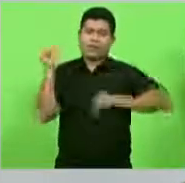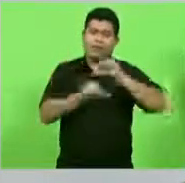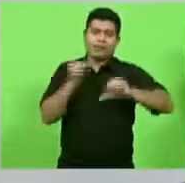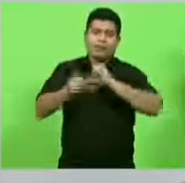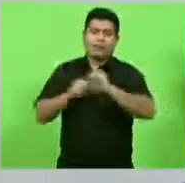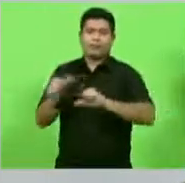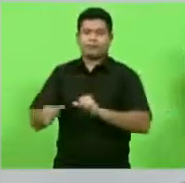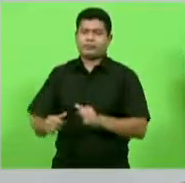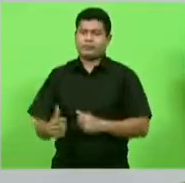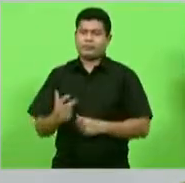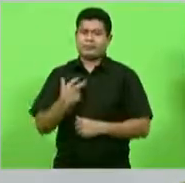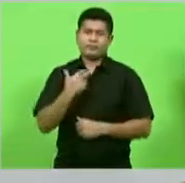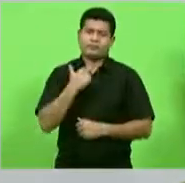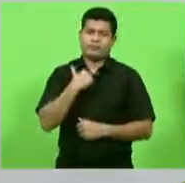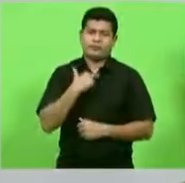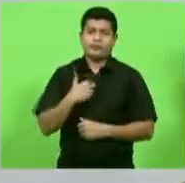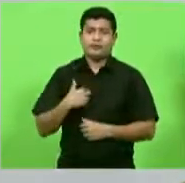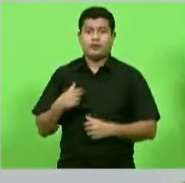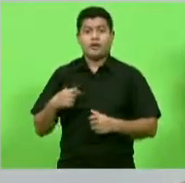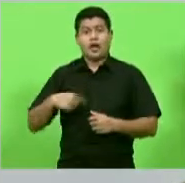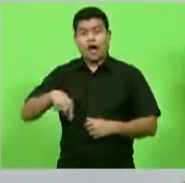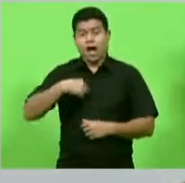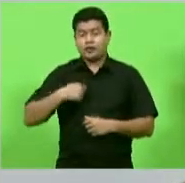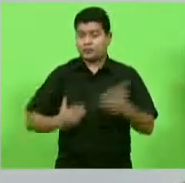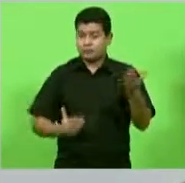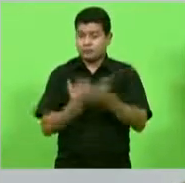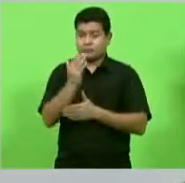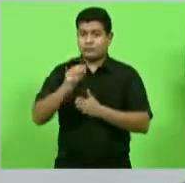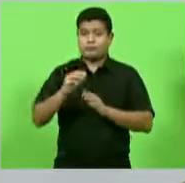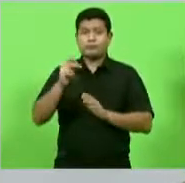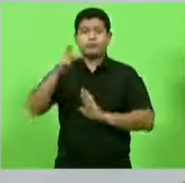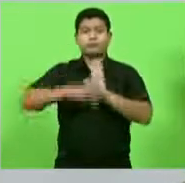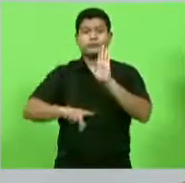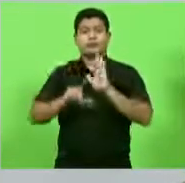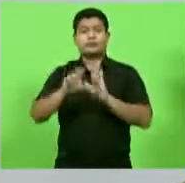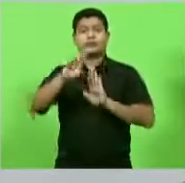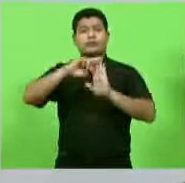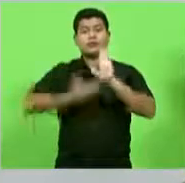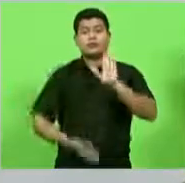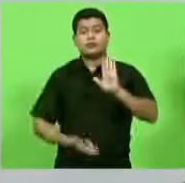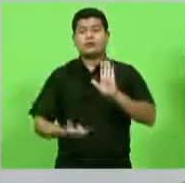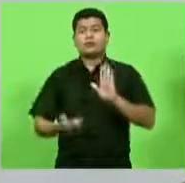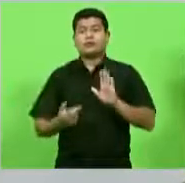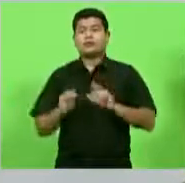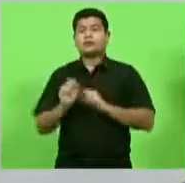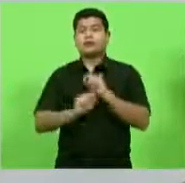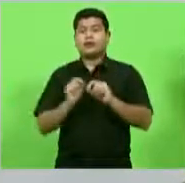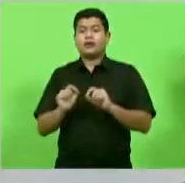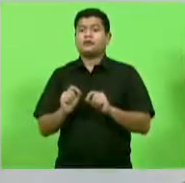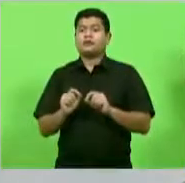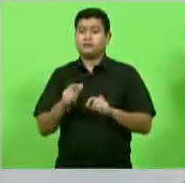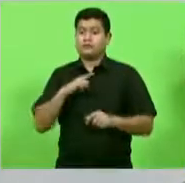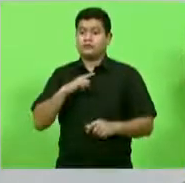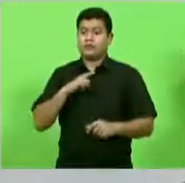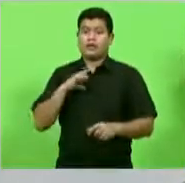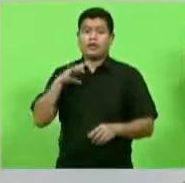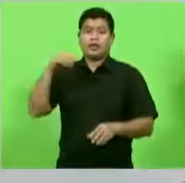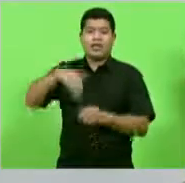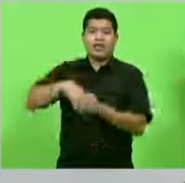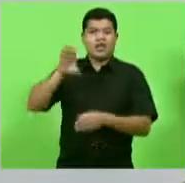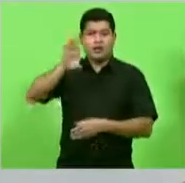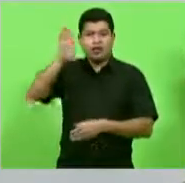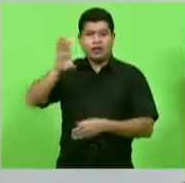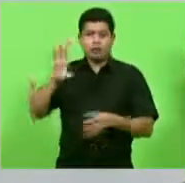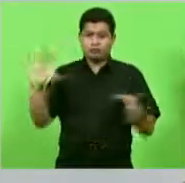nós aprovamos aqui um projeto de resolução para que tivéssemos eleições unificadas lá no Congresso